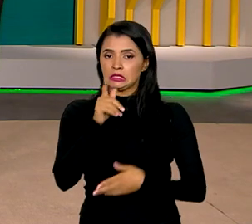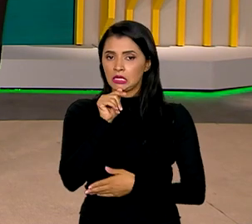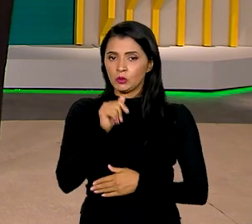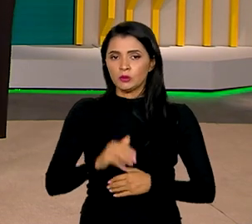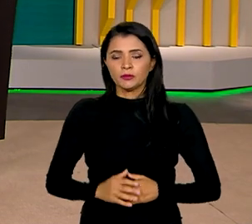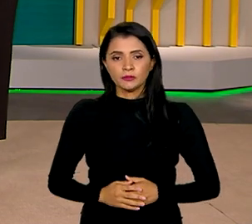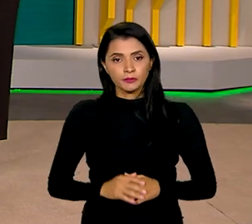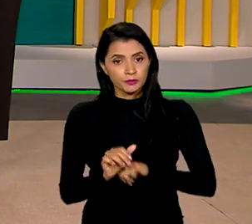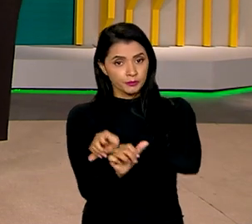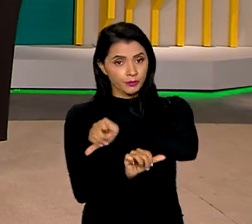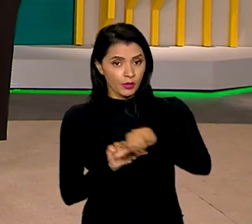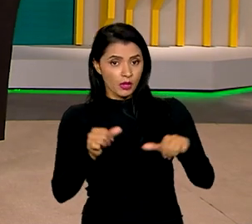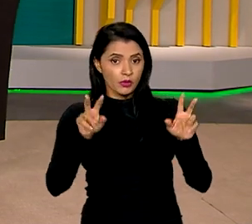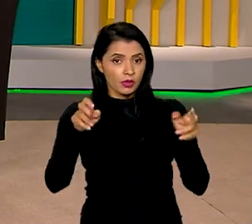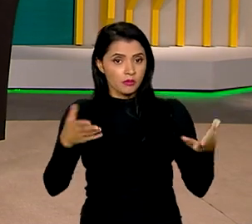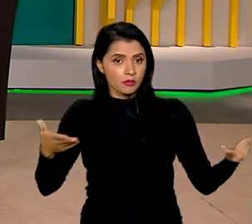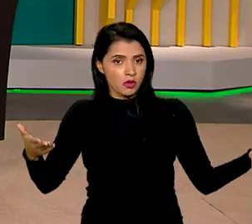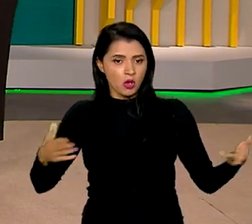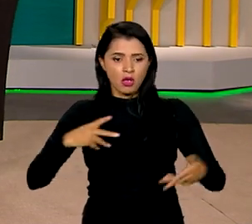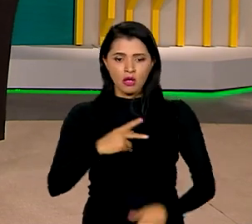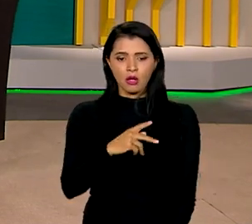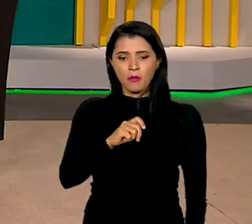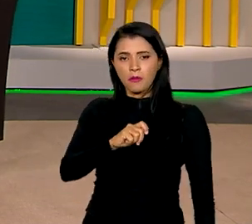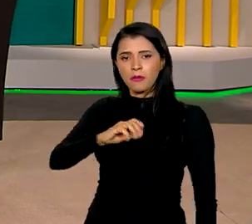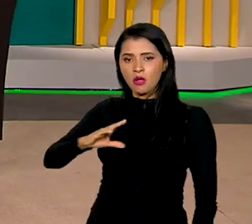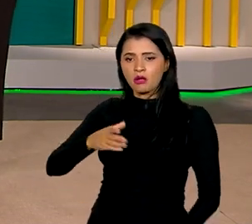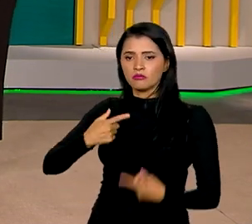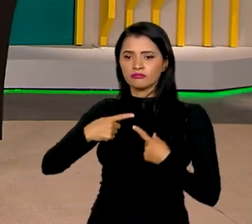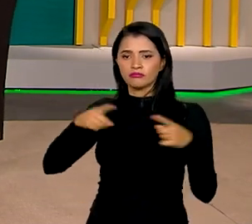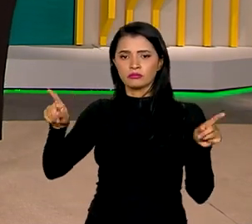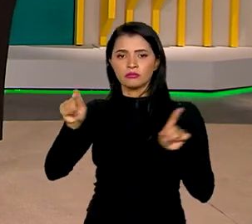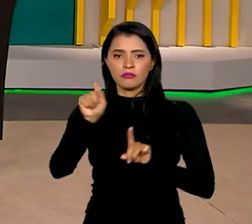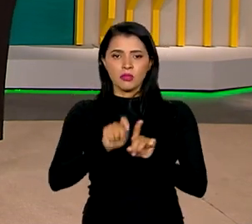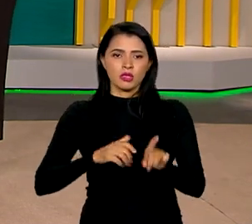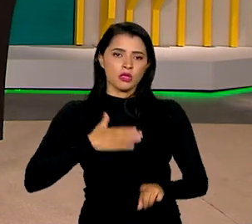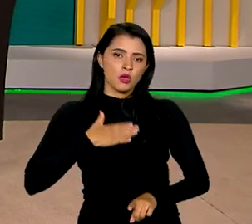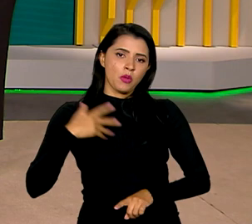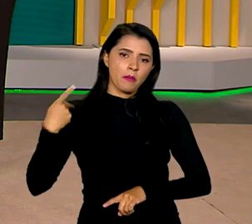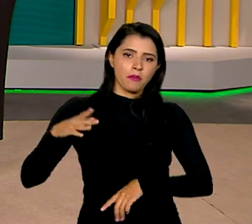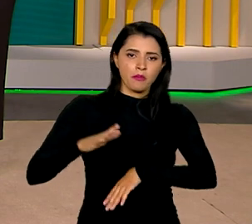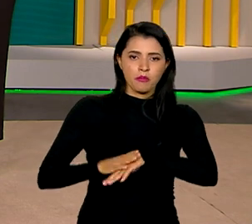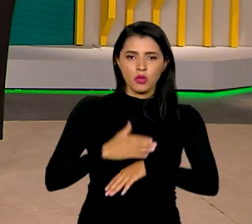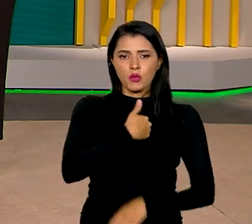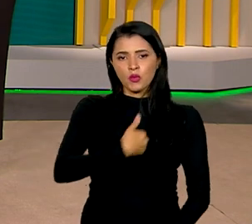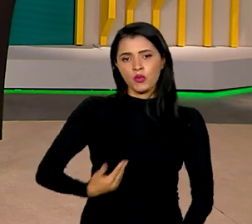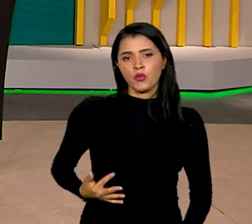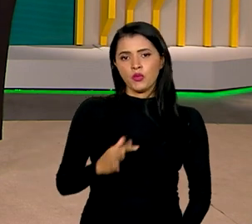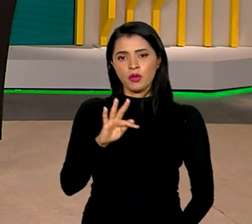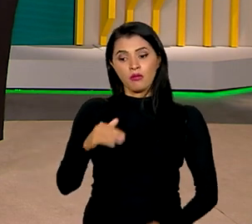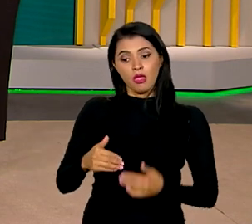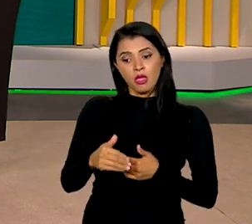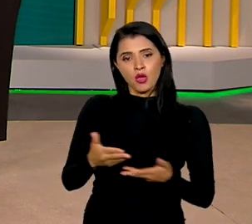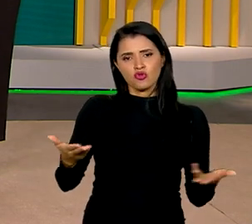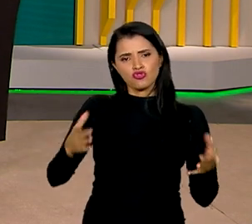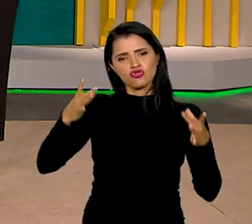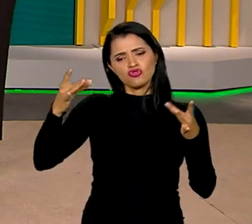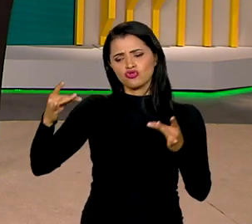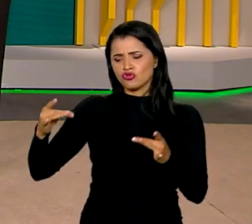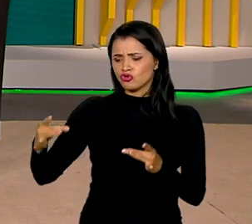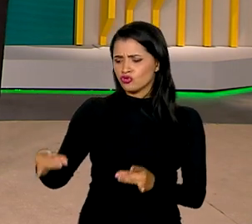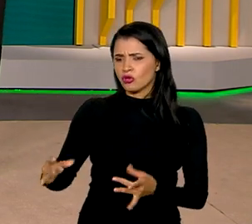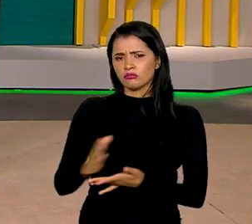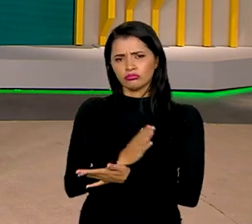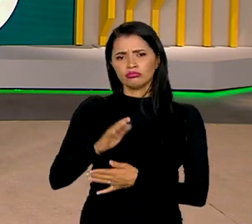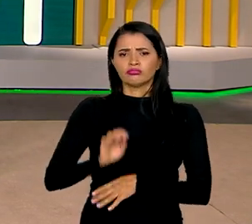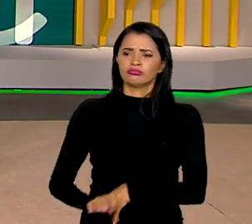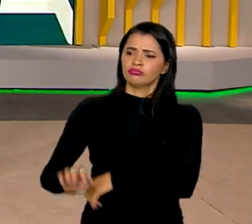Mudando de assunto agora, o PAC foi lançado em agosto pelo governo federal e desde então já foi detalhado em alguns